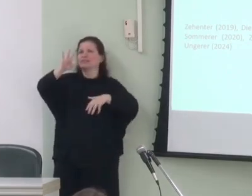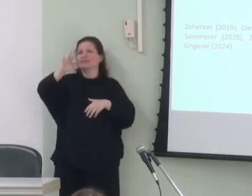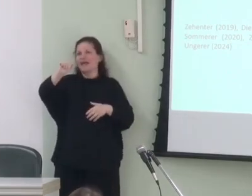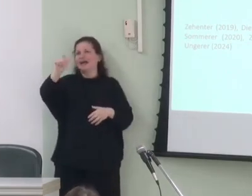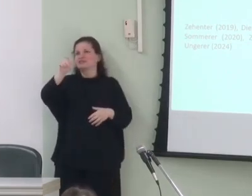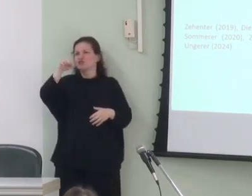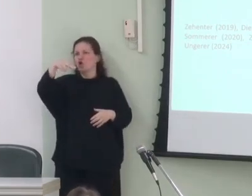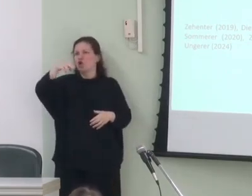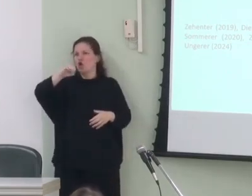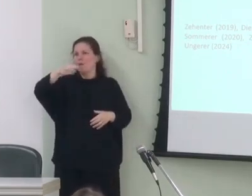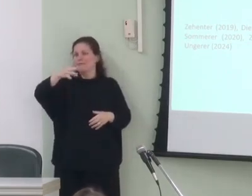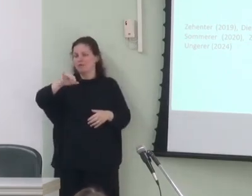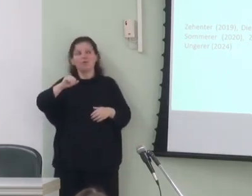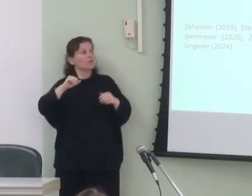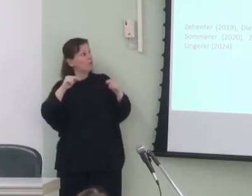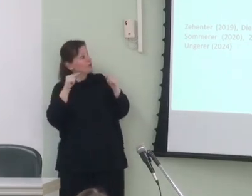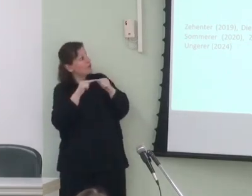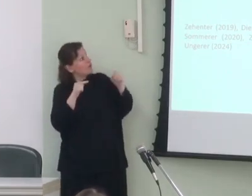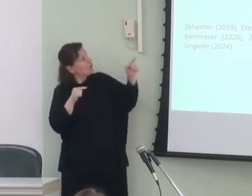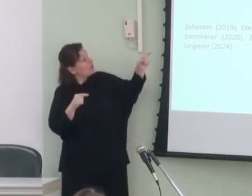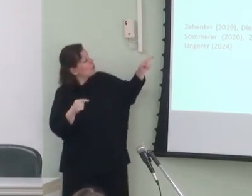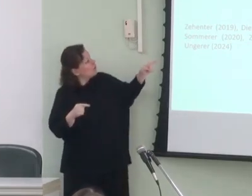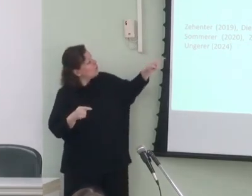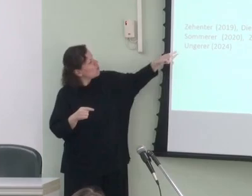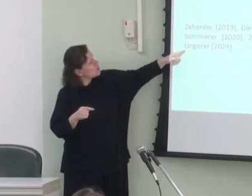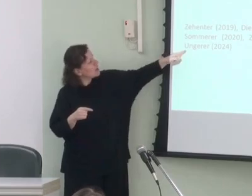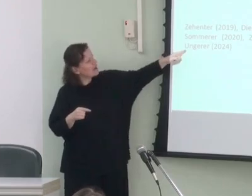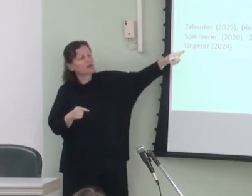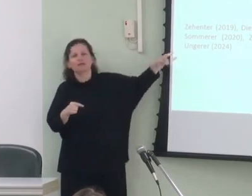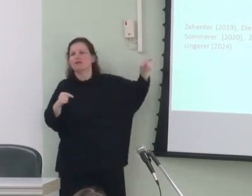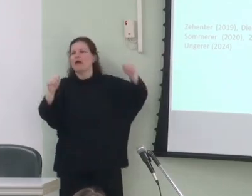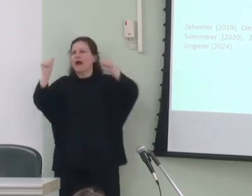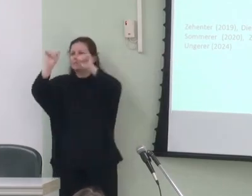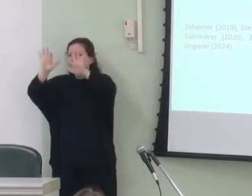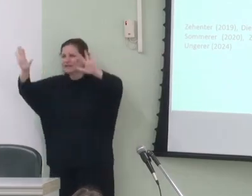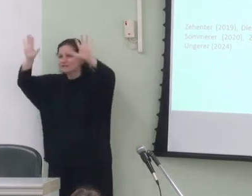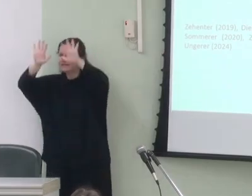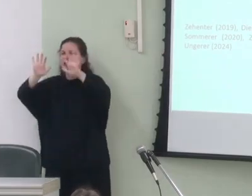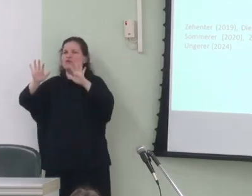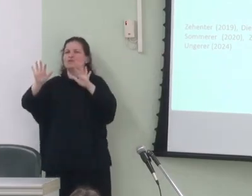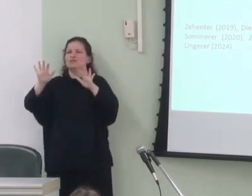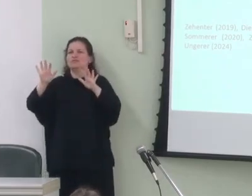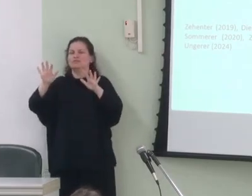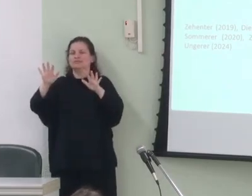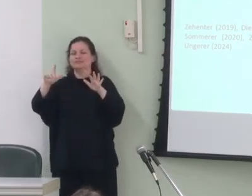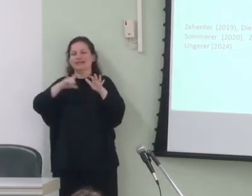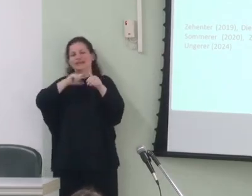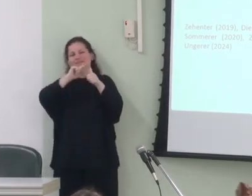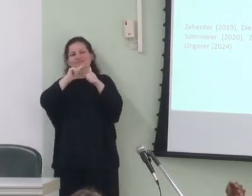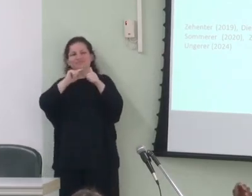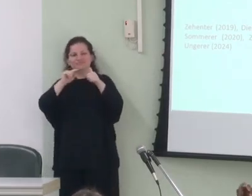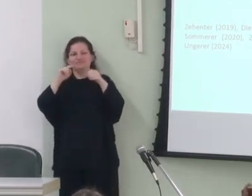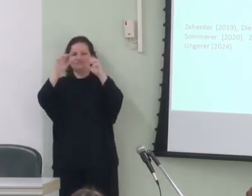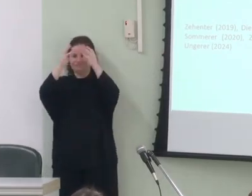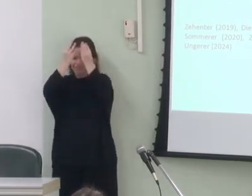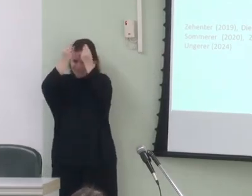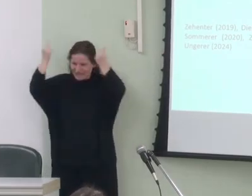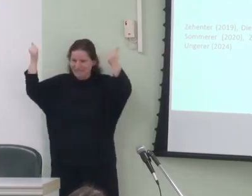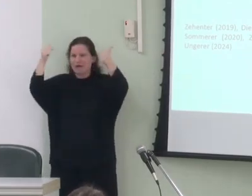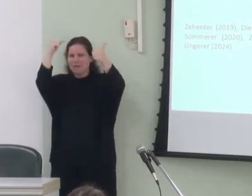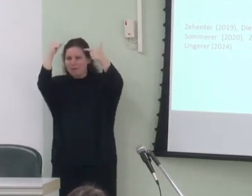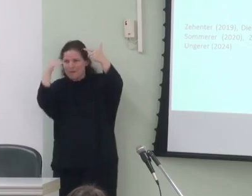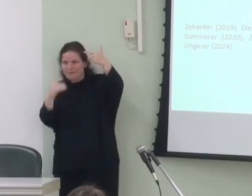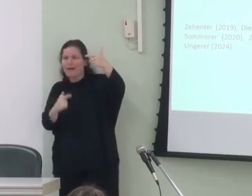os conceitos de categorização abstração ou generalização taxonomia e similaridade estão intrinsecamente